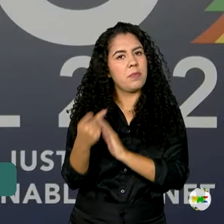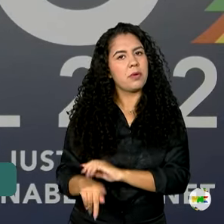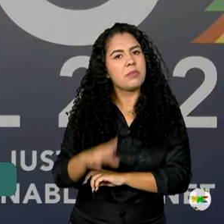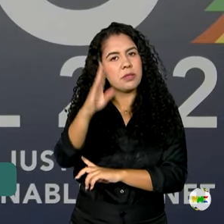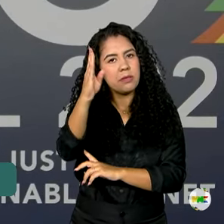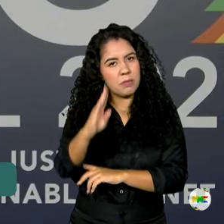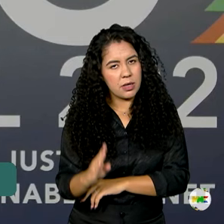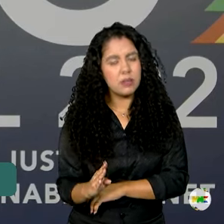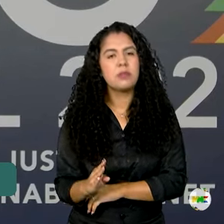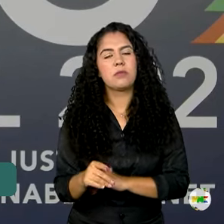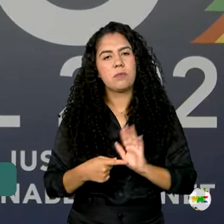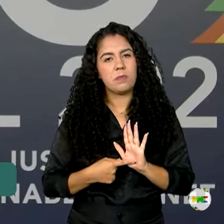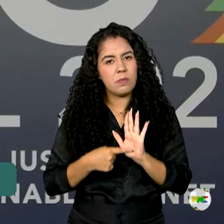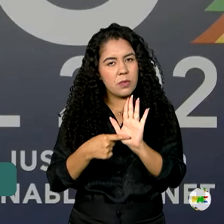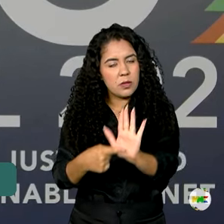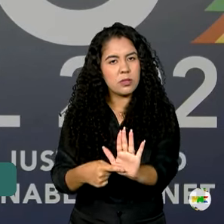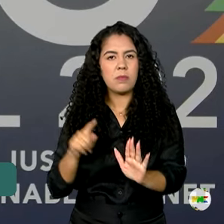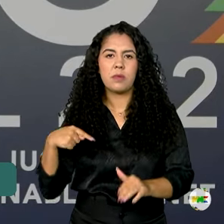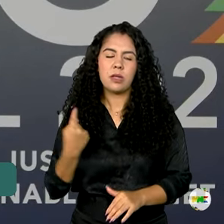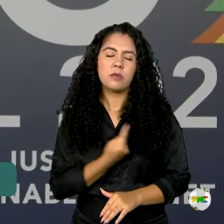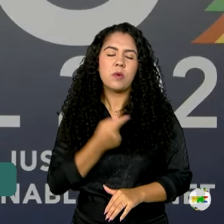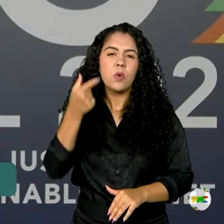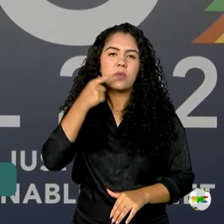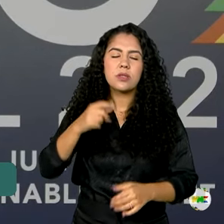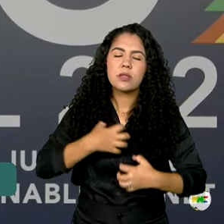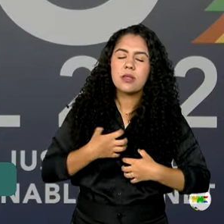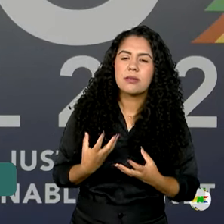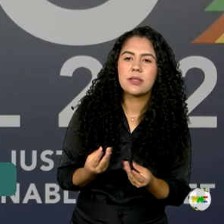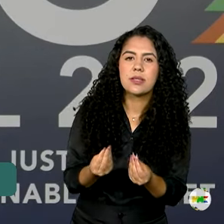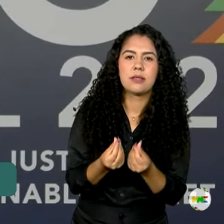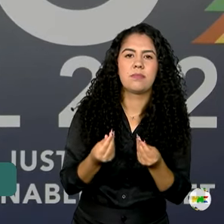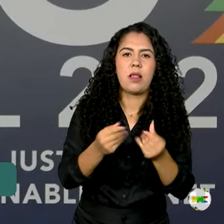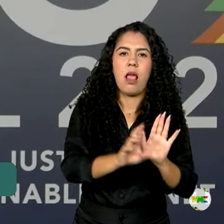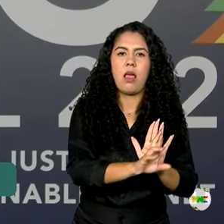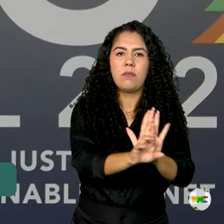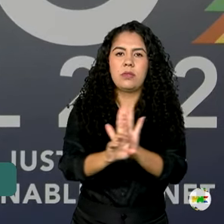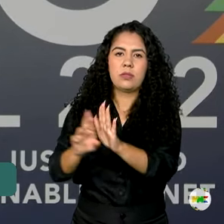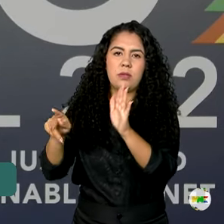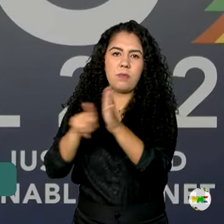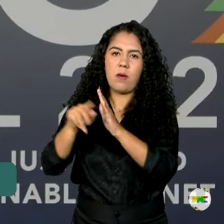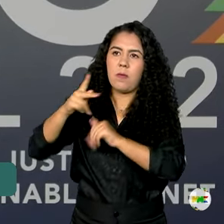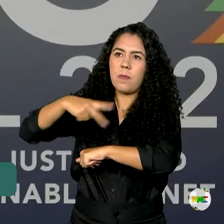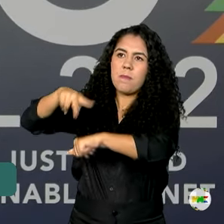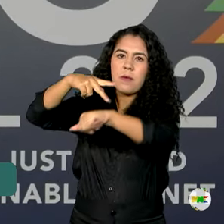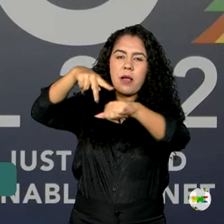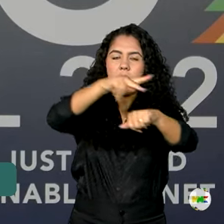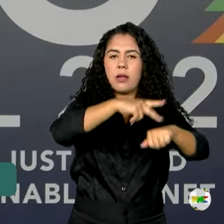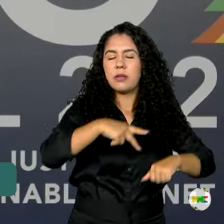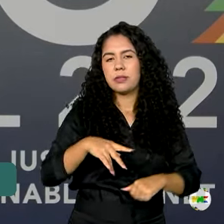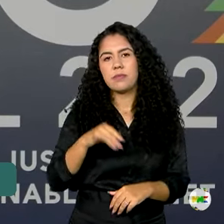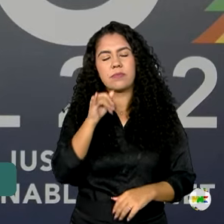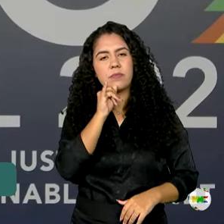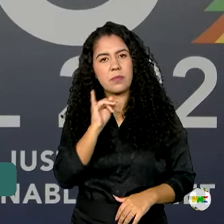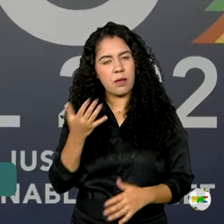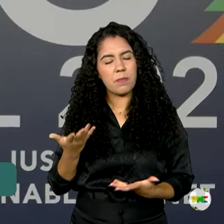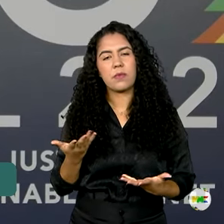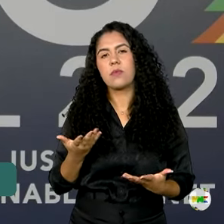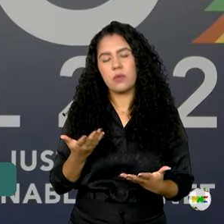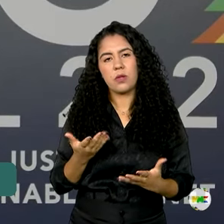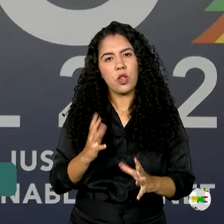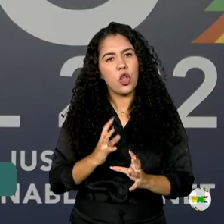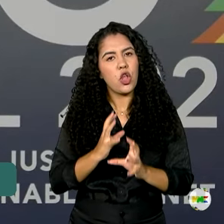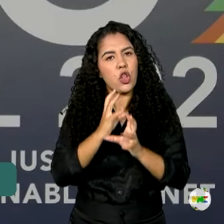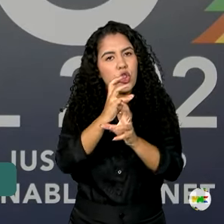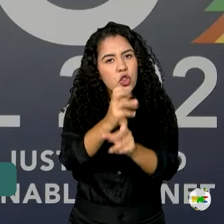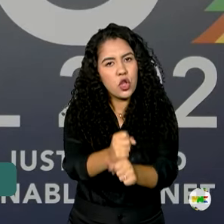para que a gente pudesse sensibilizar o mundo. Estiveram aqui, como eu repito, todas as